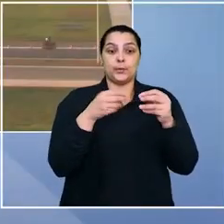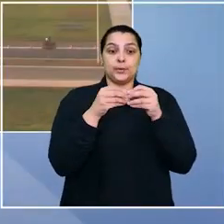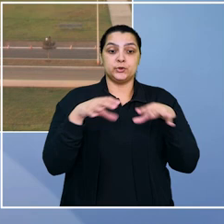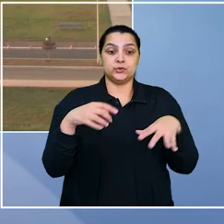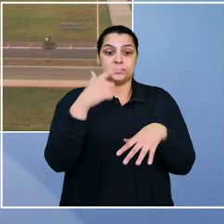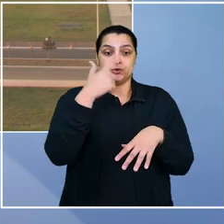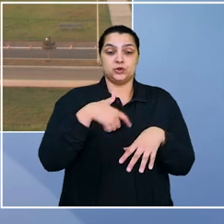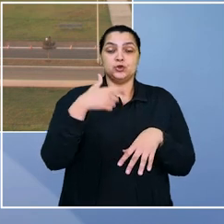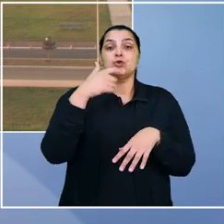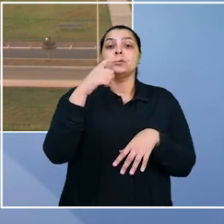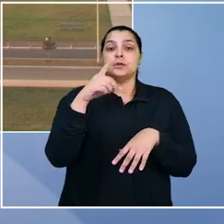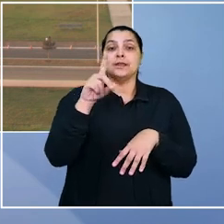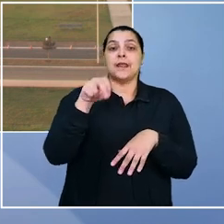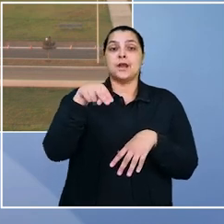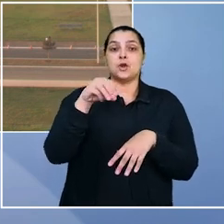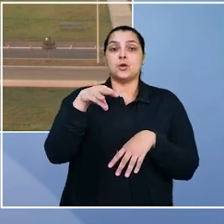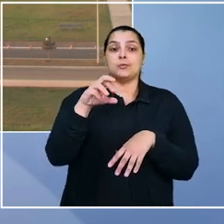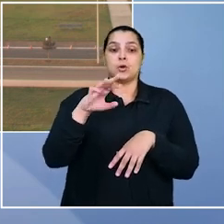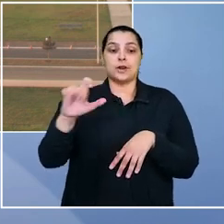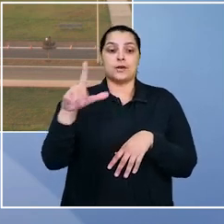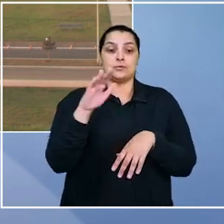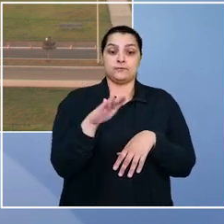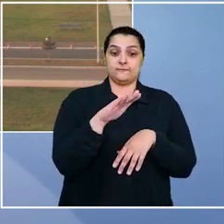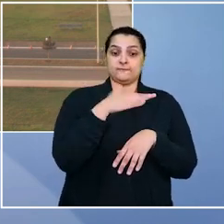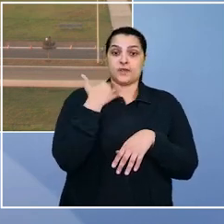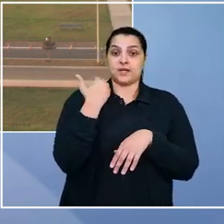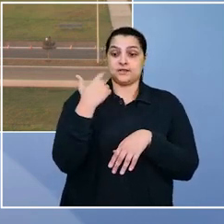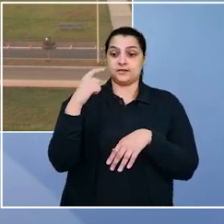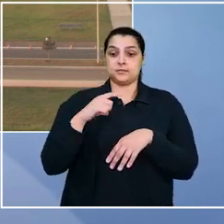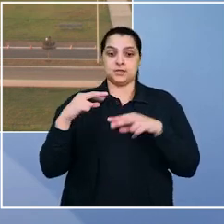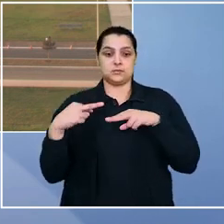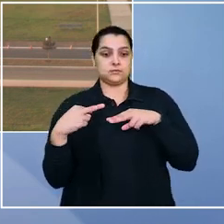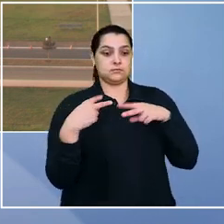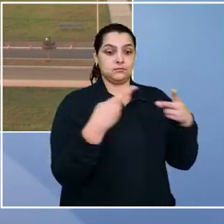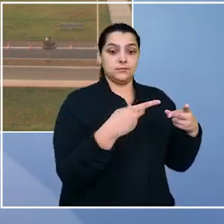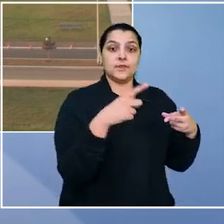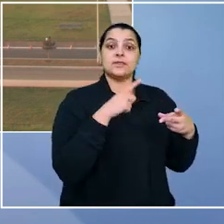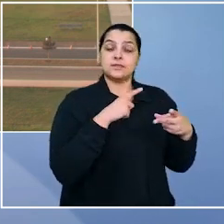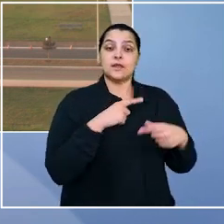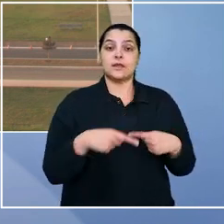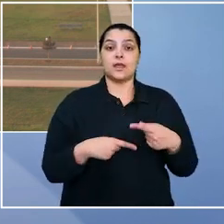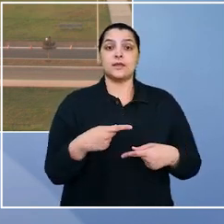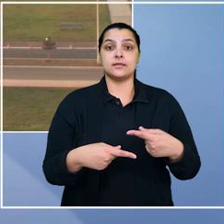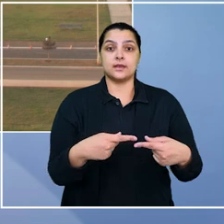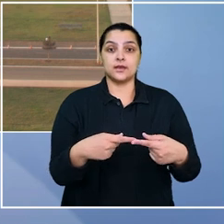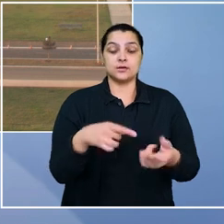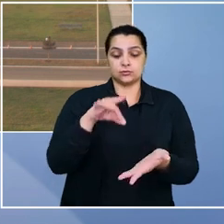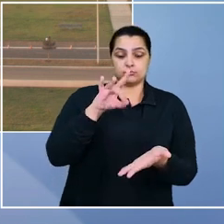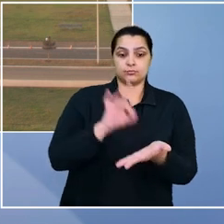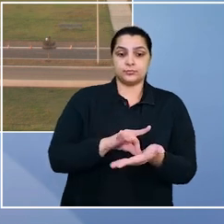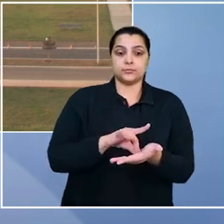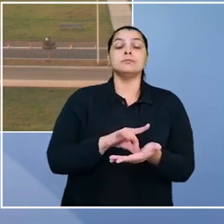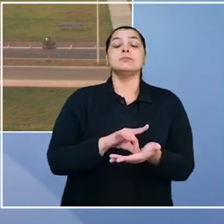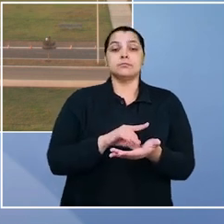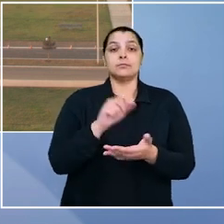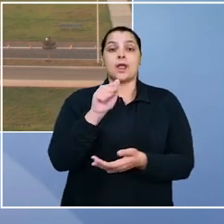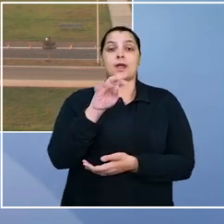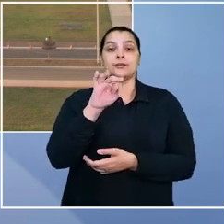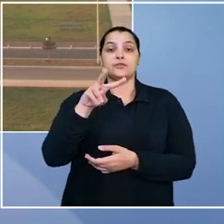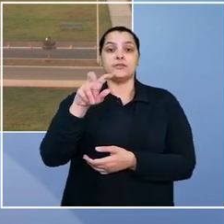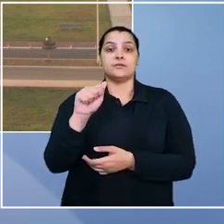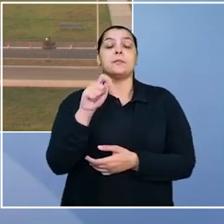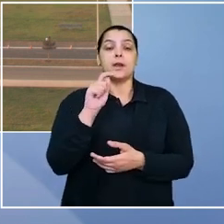indenização por danos morais transmite-se com o falecimento do titular, possuindo os herdeiros da vítima legitimidade